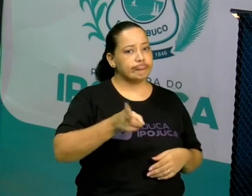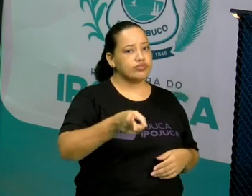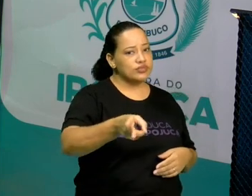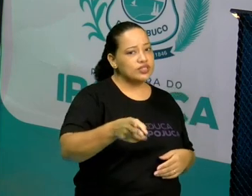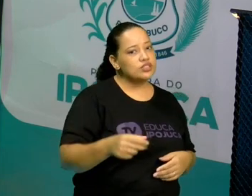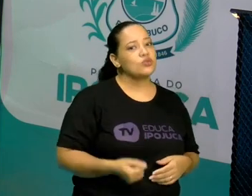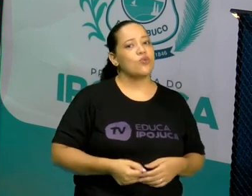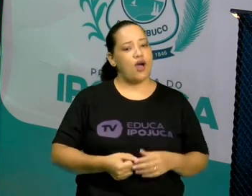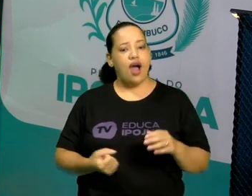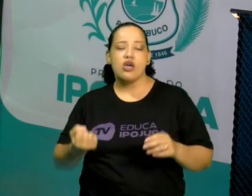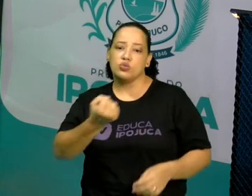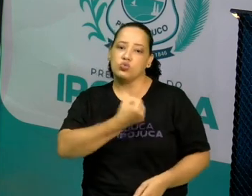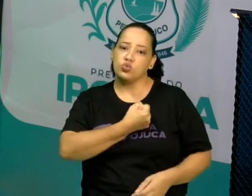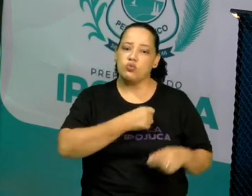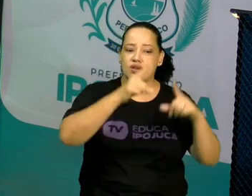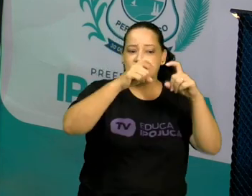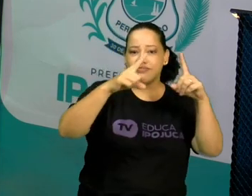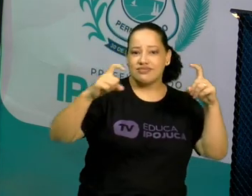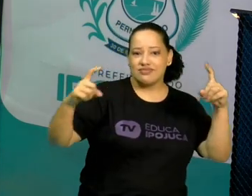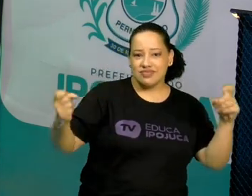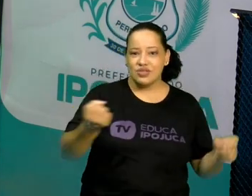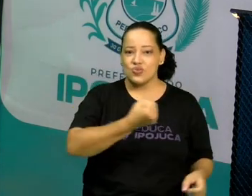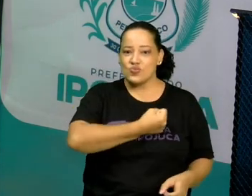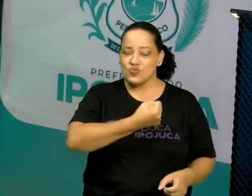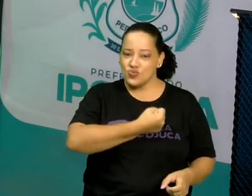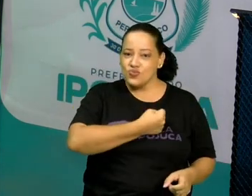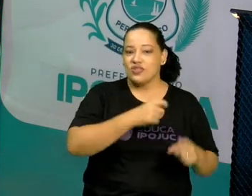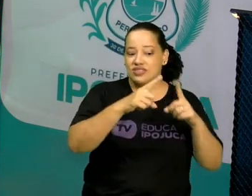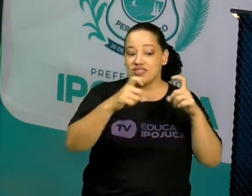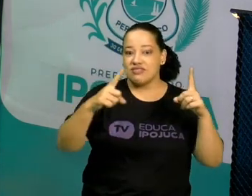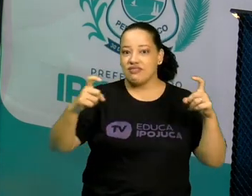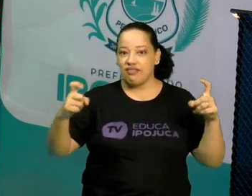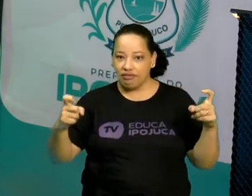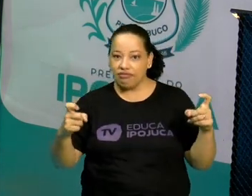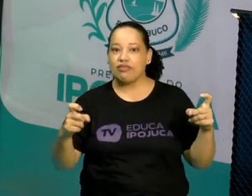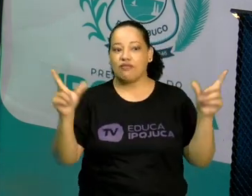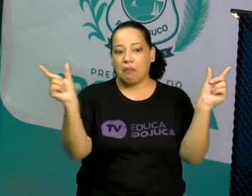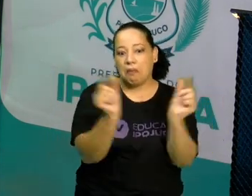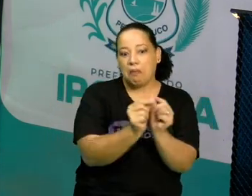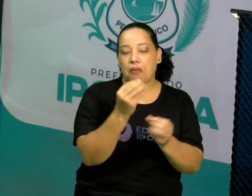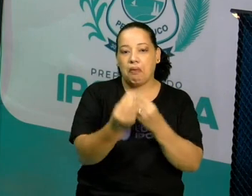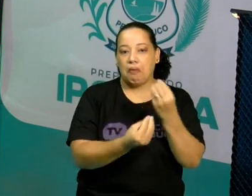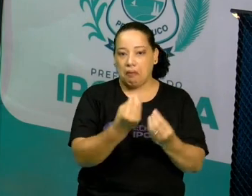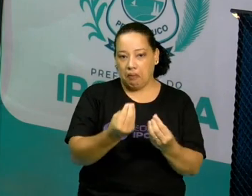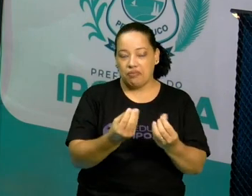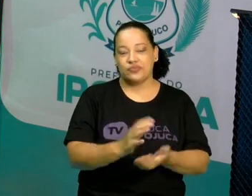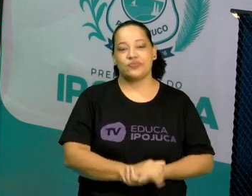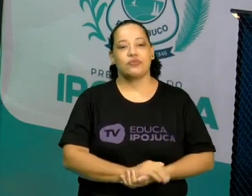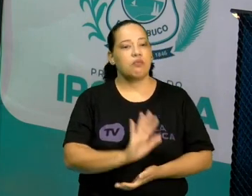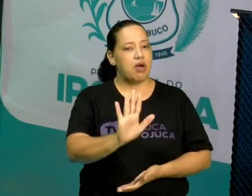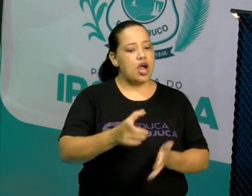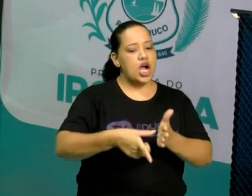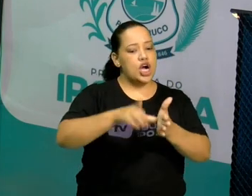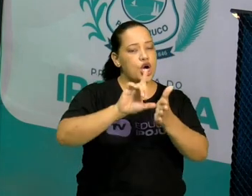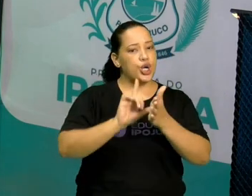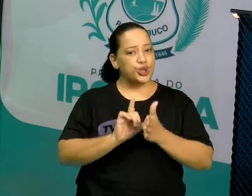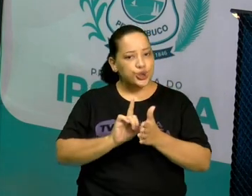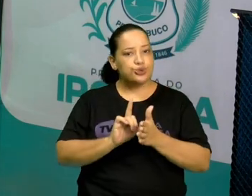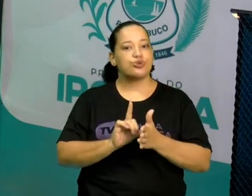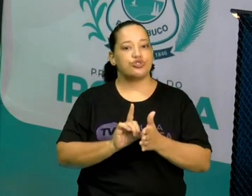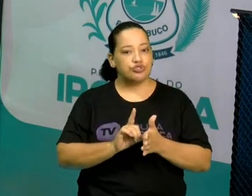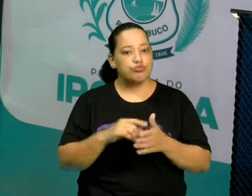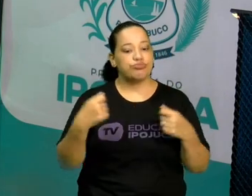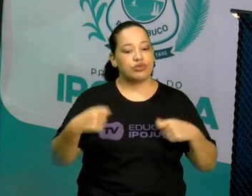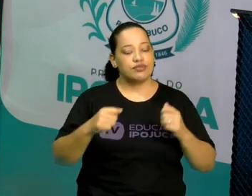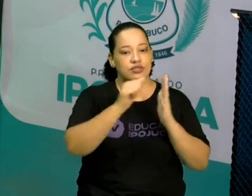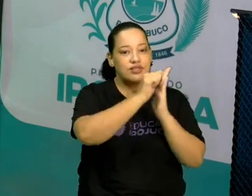será que você está preparado? Vamos começar. Antes, vamos pegar aqui o desafio matemático. Será que